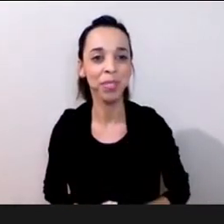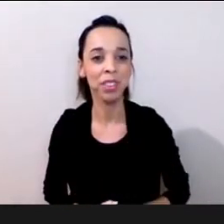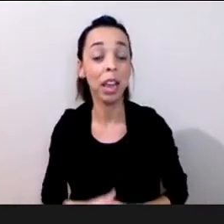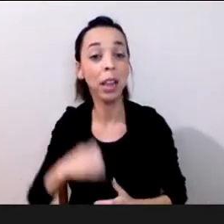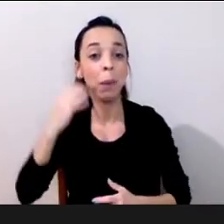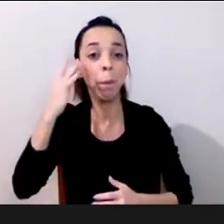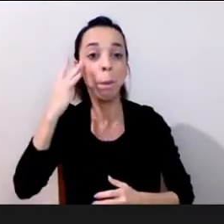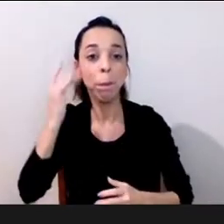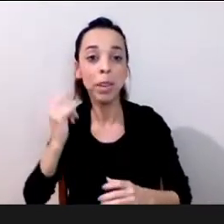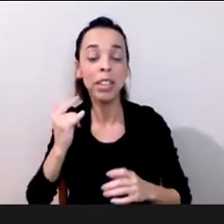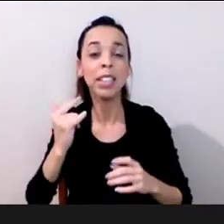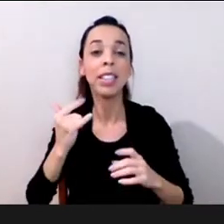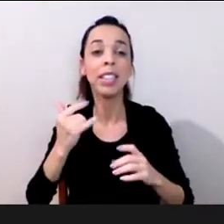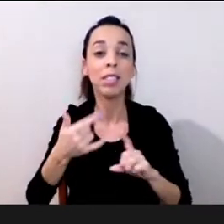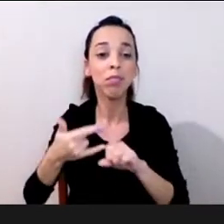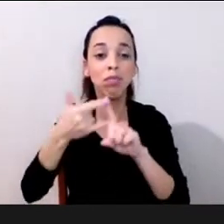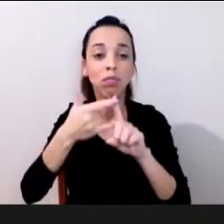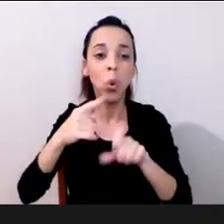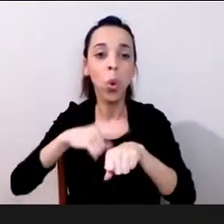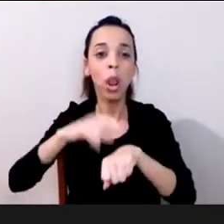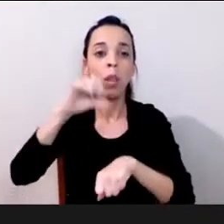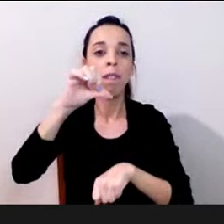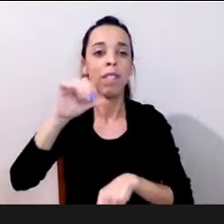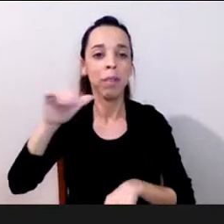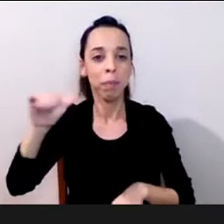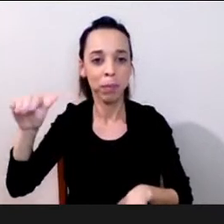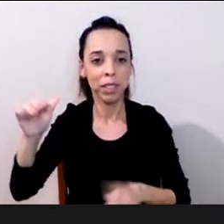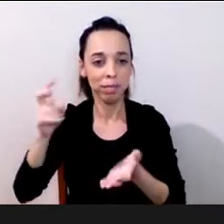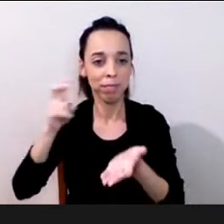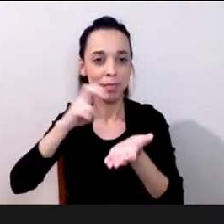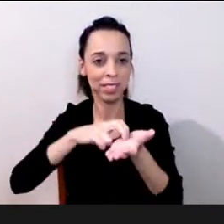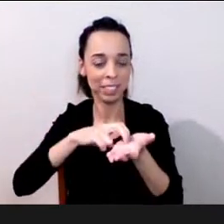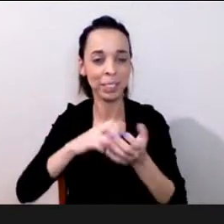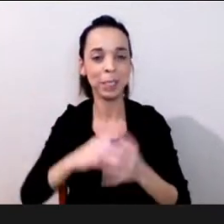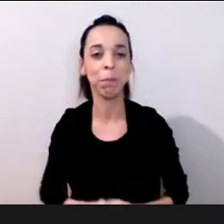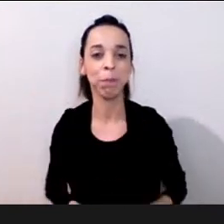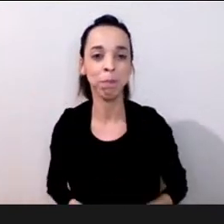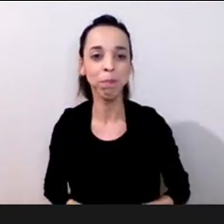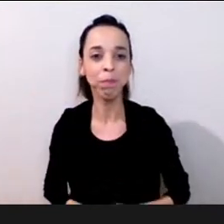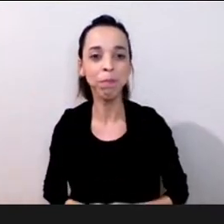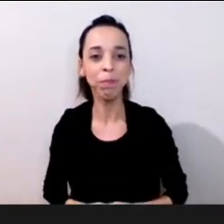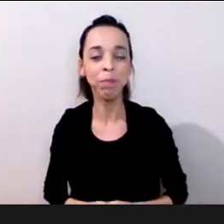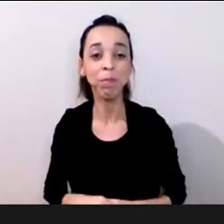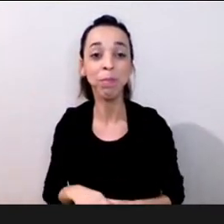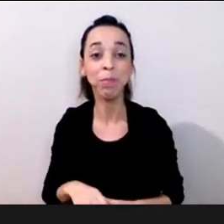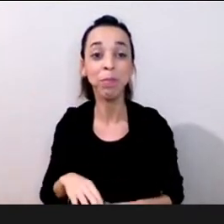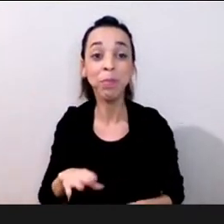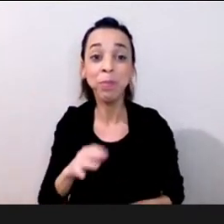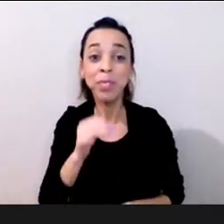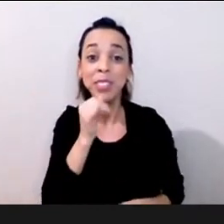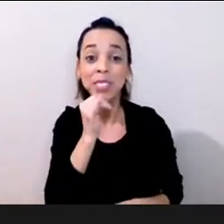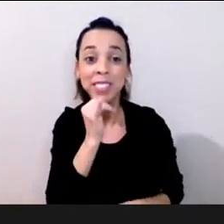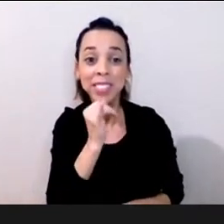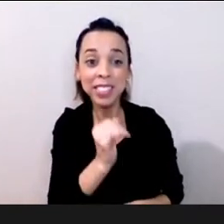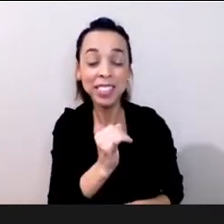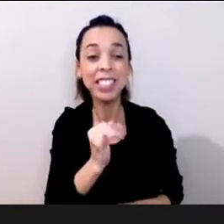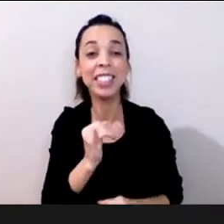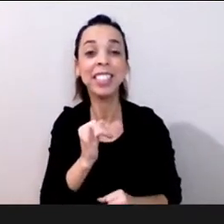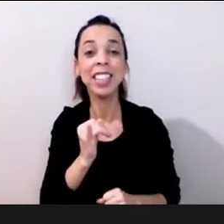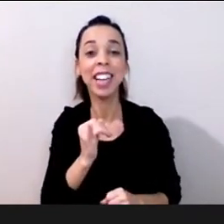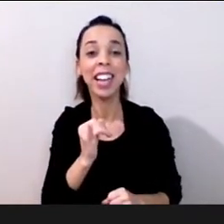excelentes participações da Bartira e da Ana eu queria dizer que a Márcia fez uma excelente moderação